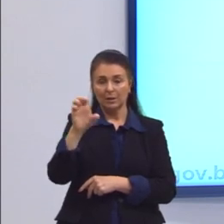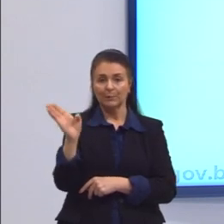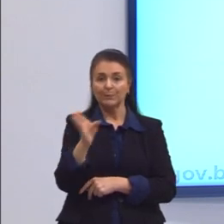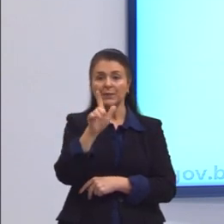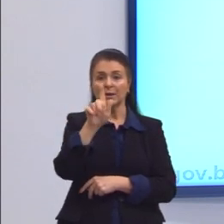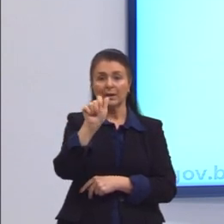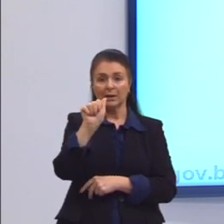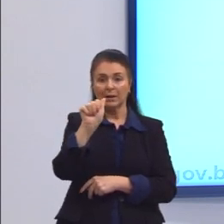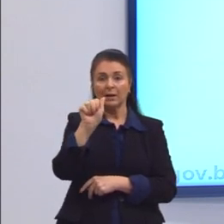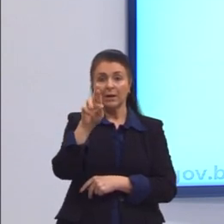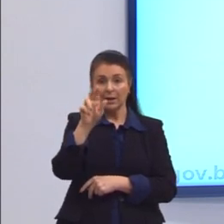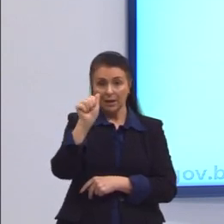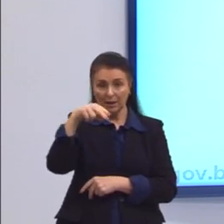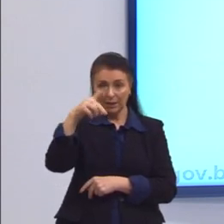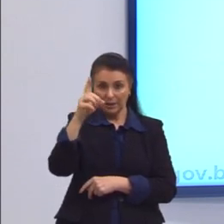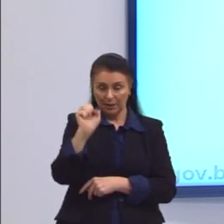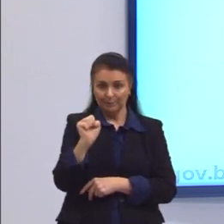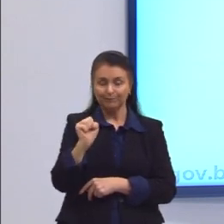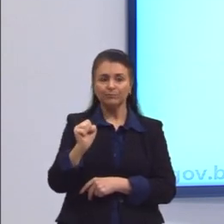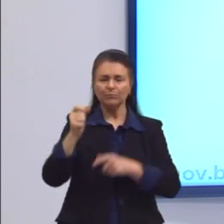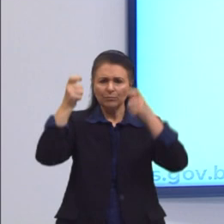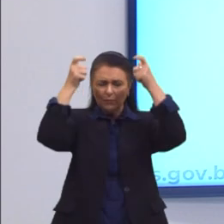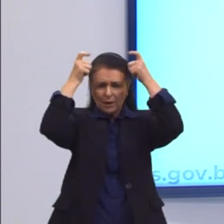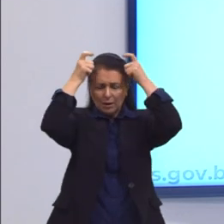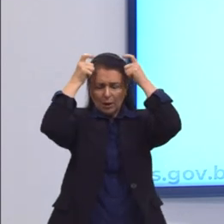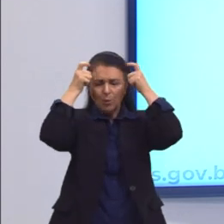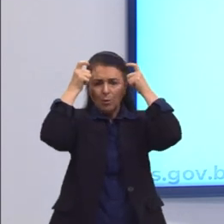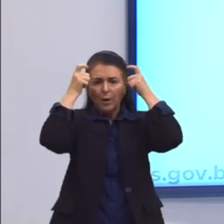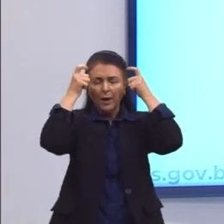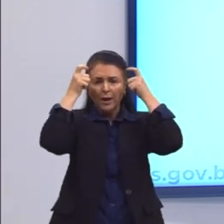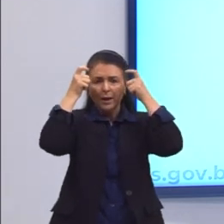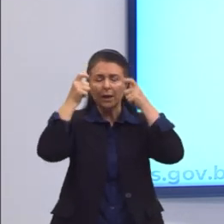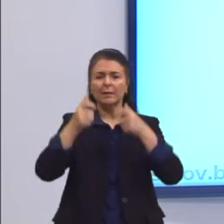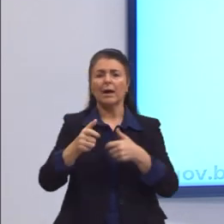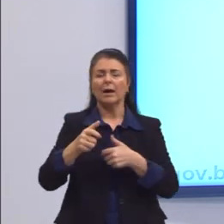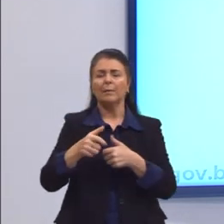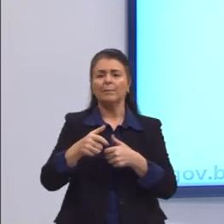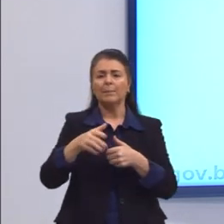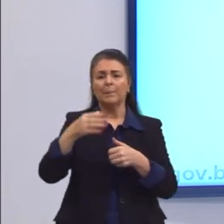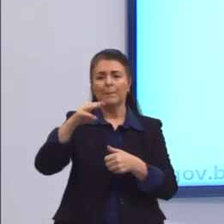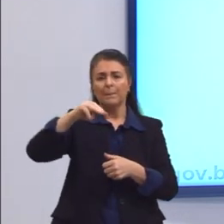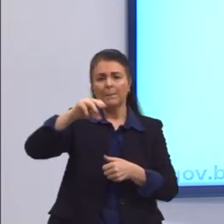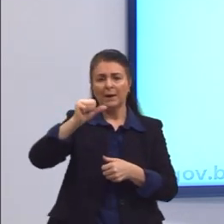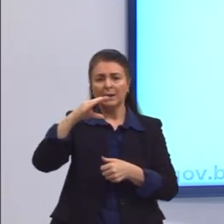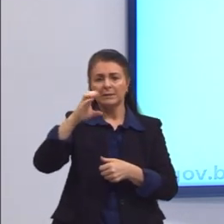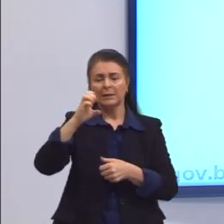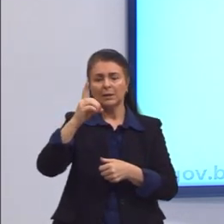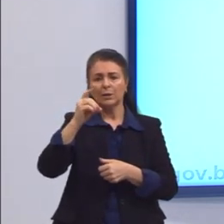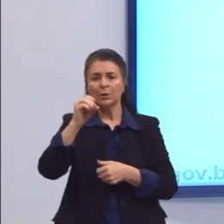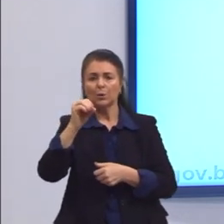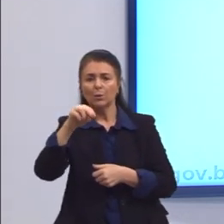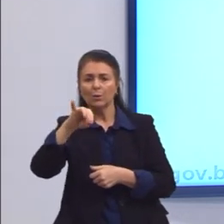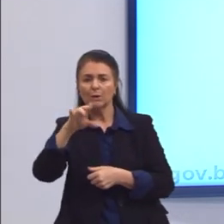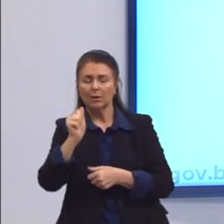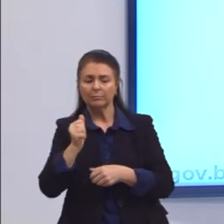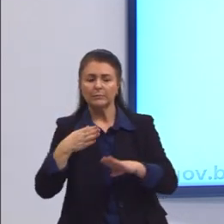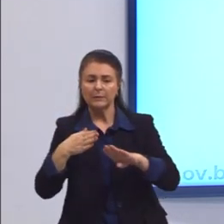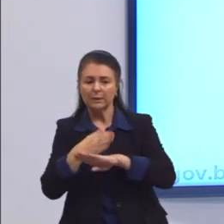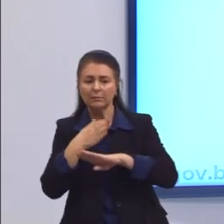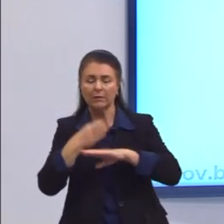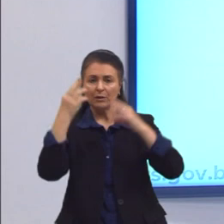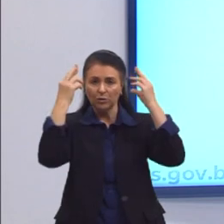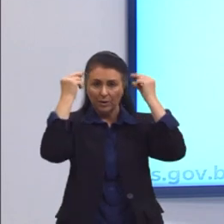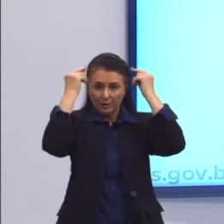Macedônia, invade a região da Grécia. E a Grécia passa a ter, então, contato com outras